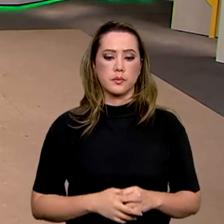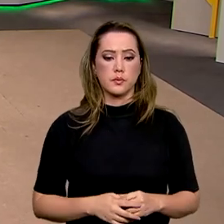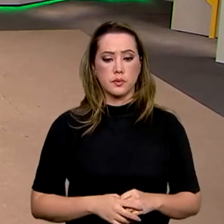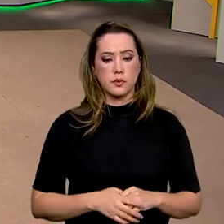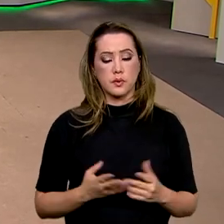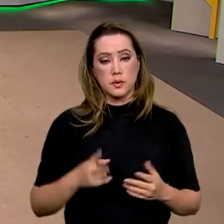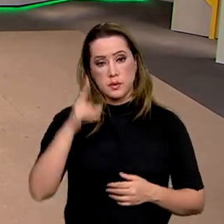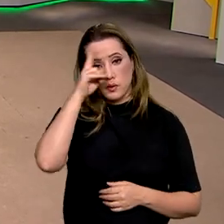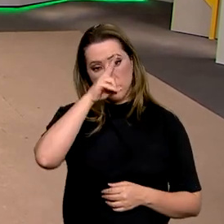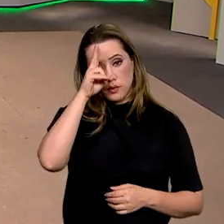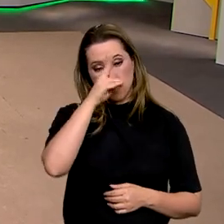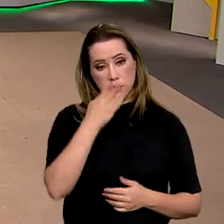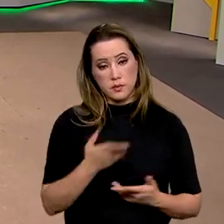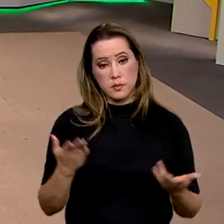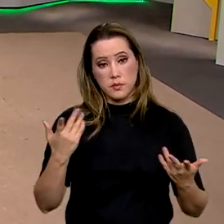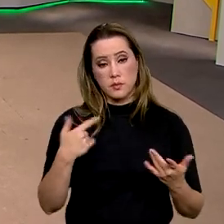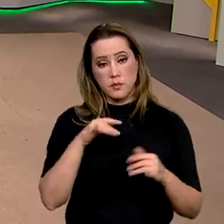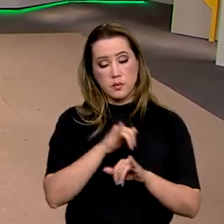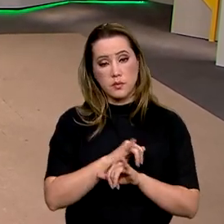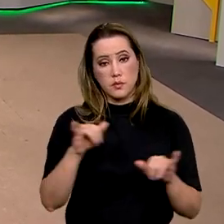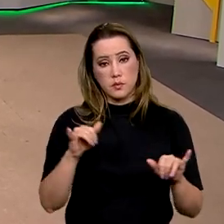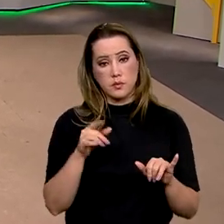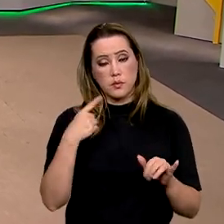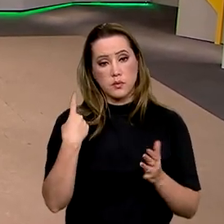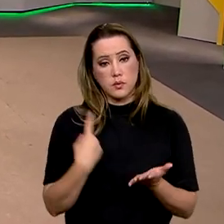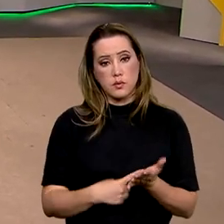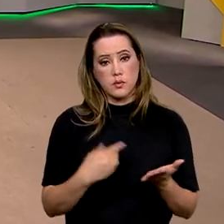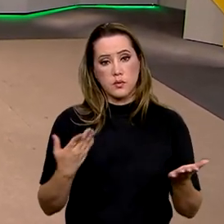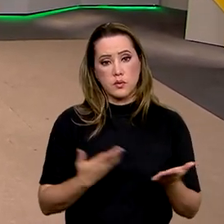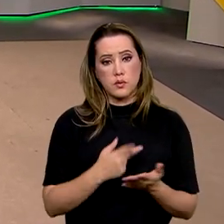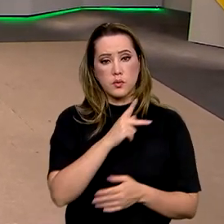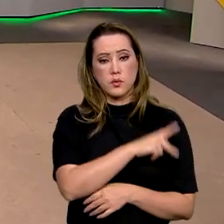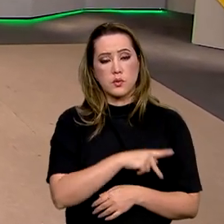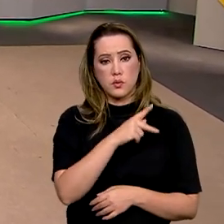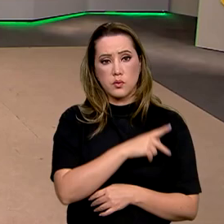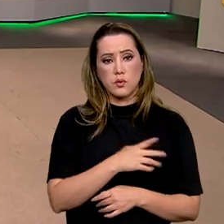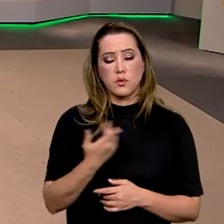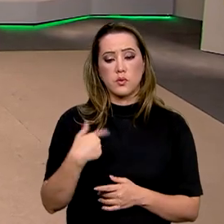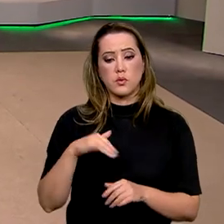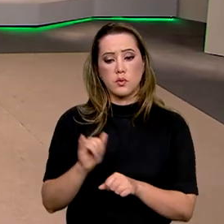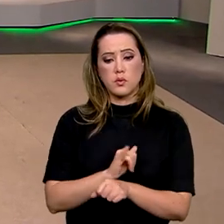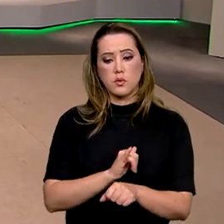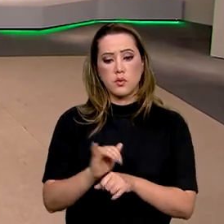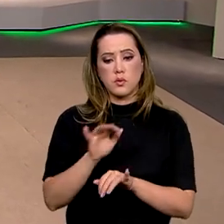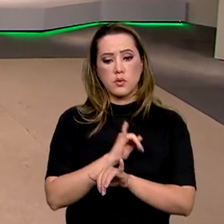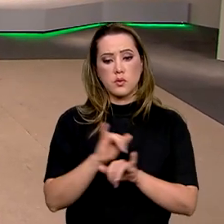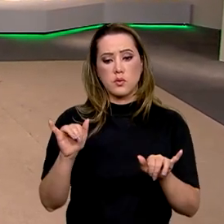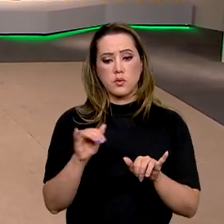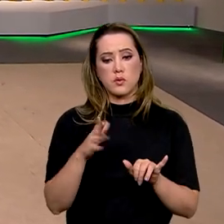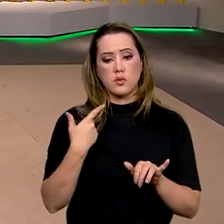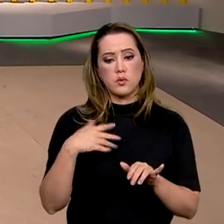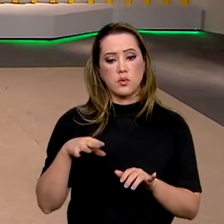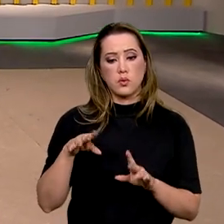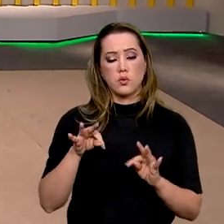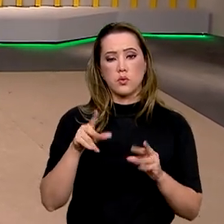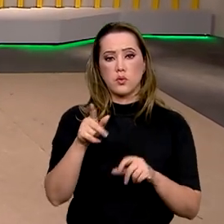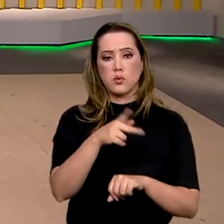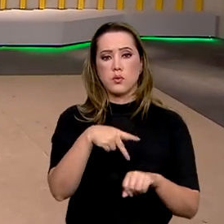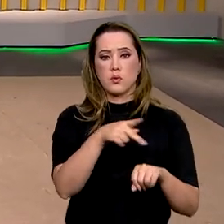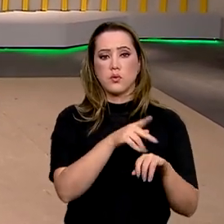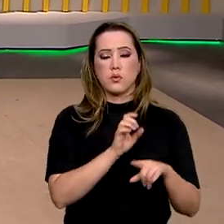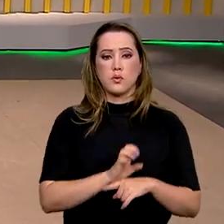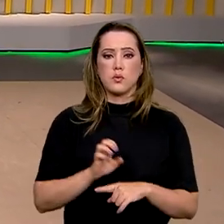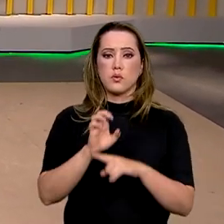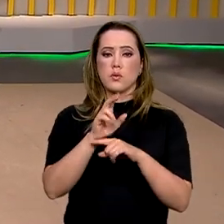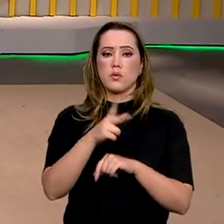Lembrando, Carol, que esse lançamento do novo PAC hoje no Piauí faz parte daquela estratégia anunciada pelo governo de percorrer todos os